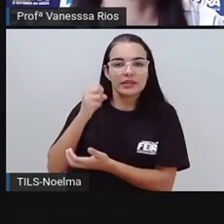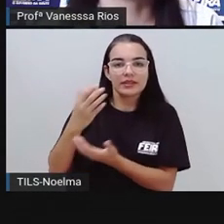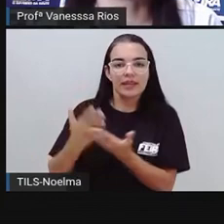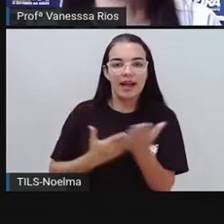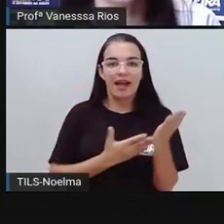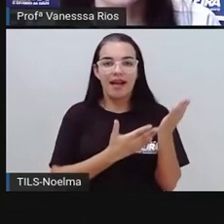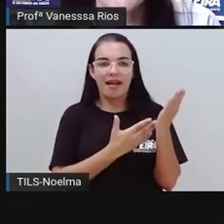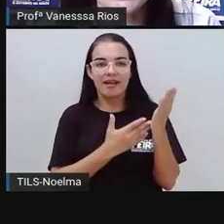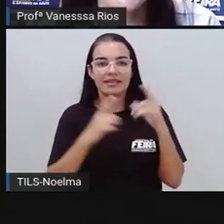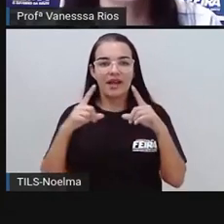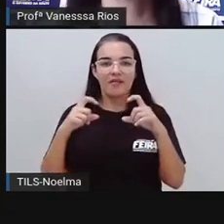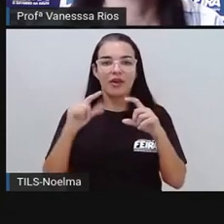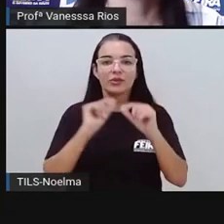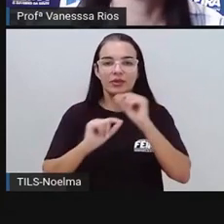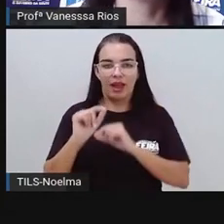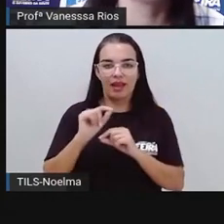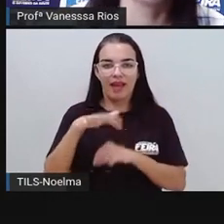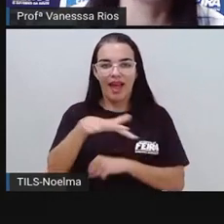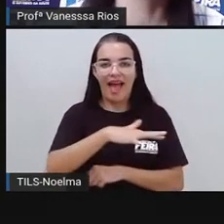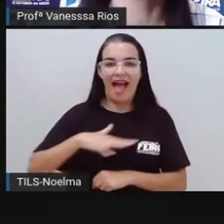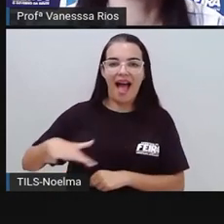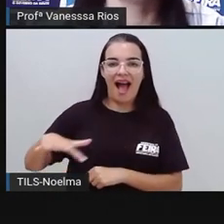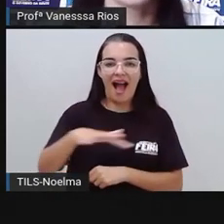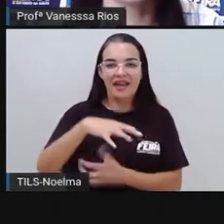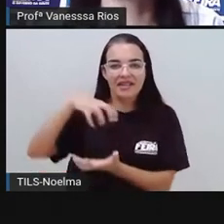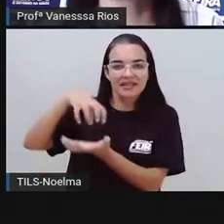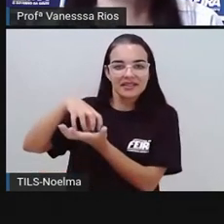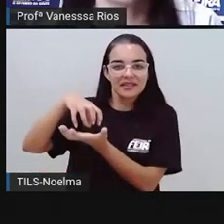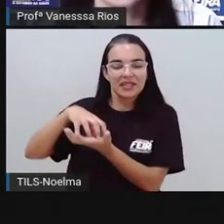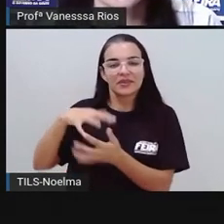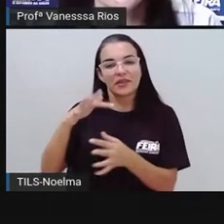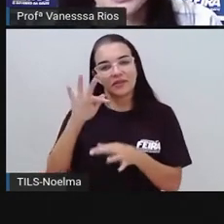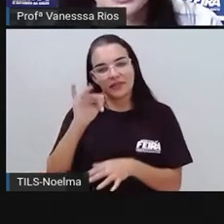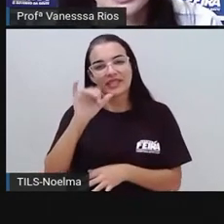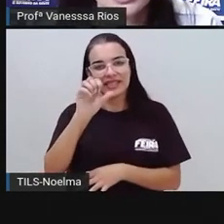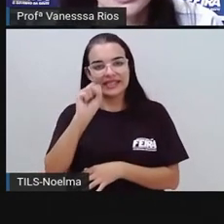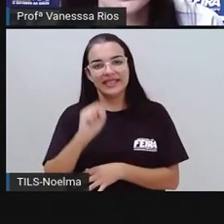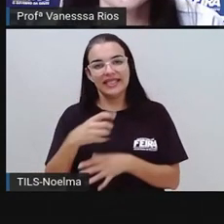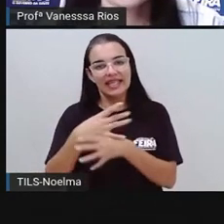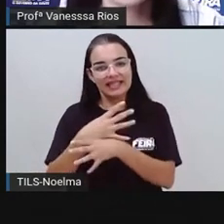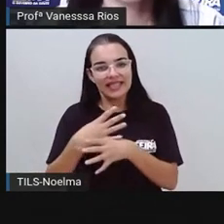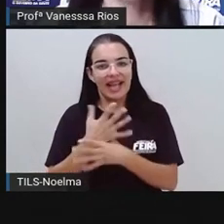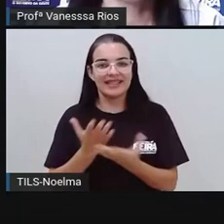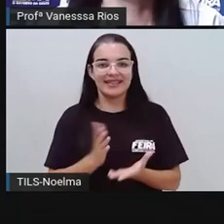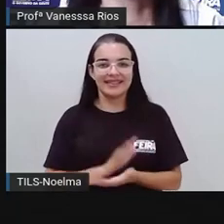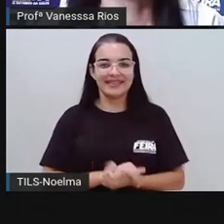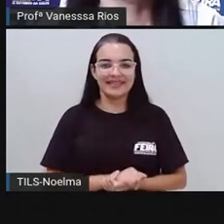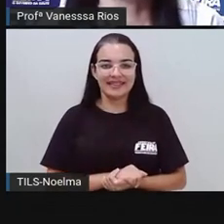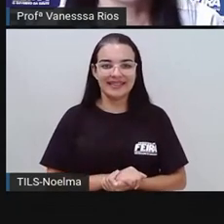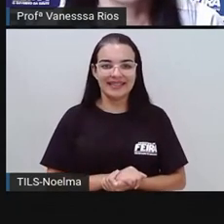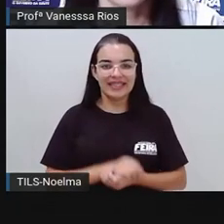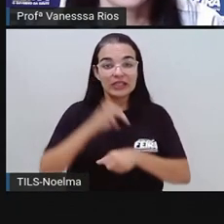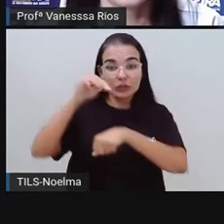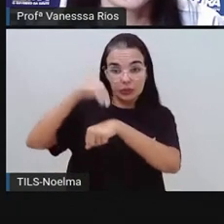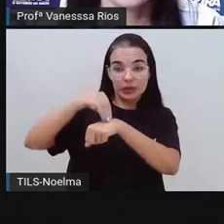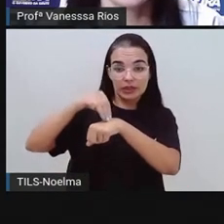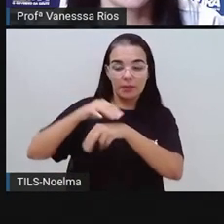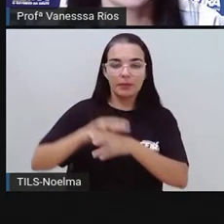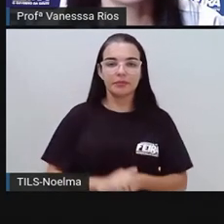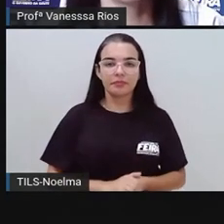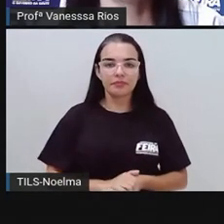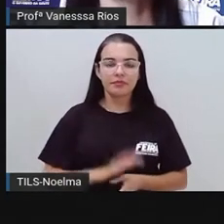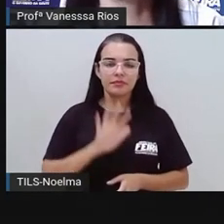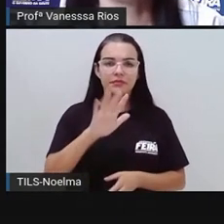a área urbana do município de Feira de Santana. E os demais territórios,